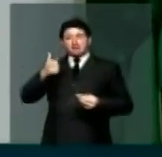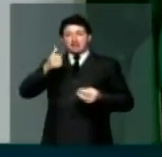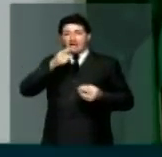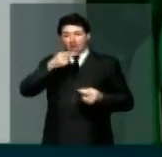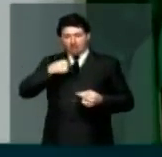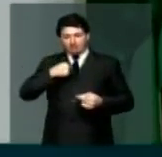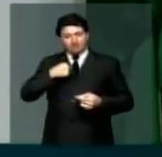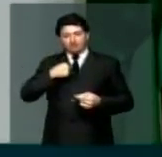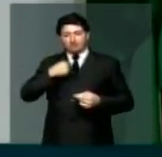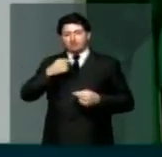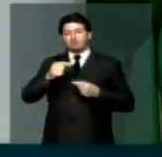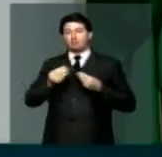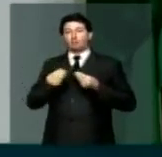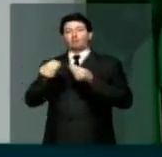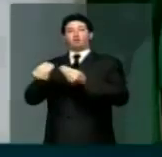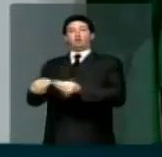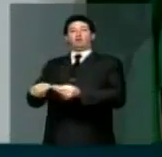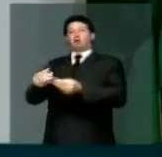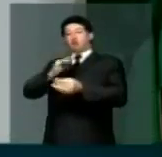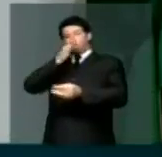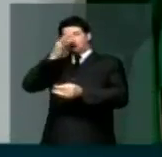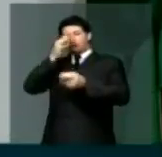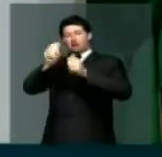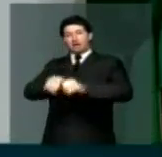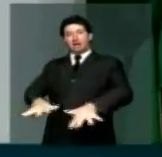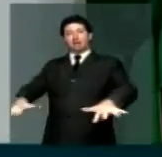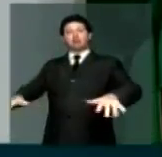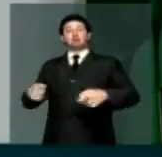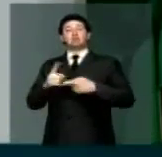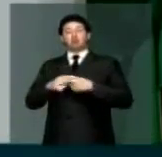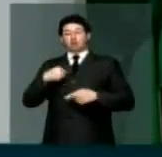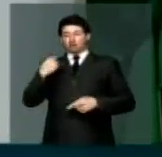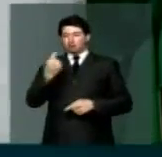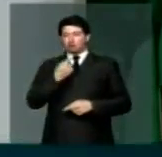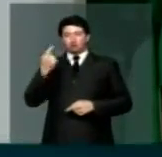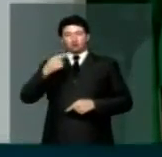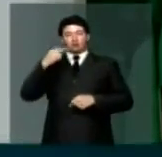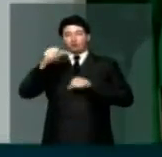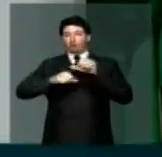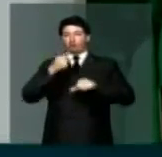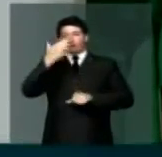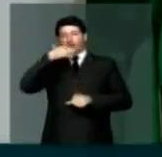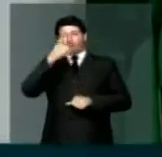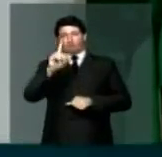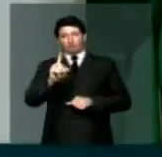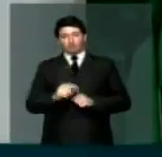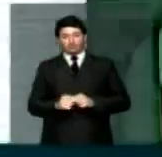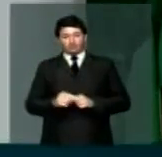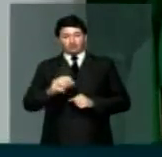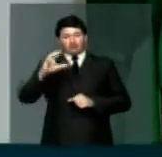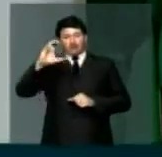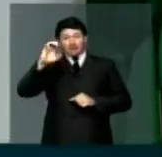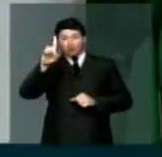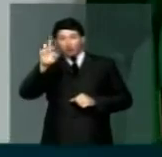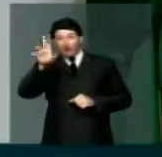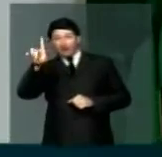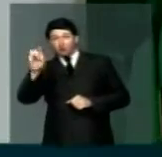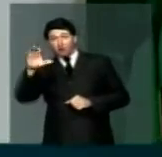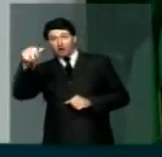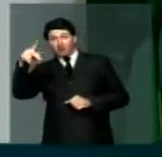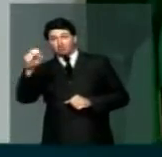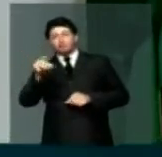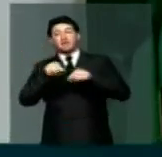para mim, vou botar no restante do jardim, pois sozinho eu não vou frutificar. Eduardo, foi isto,